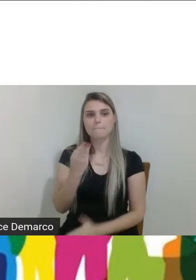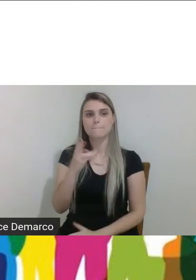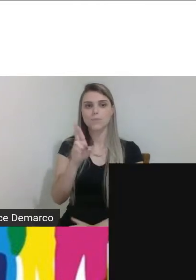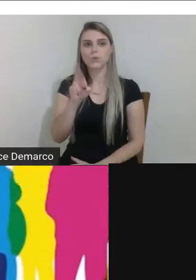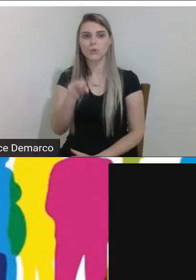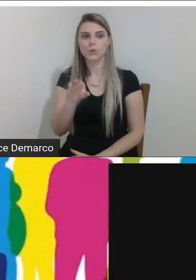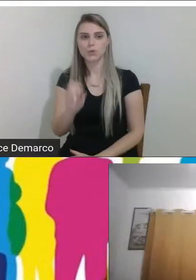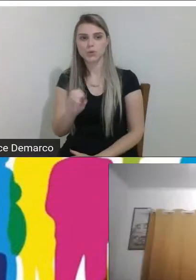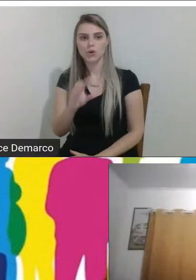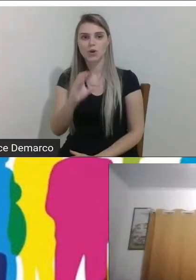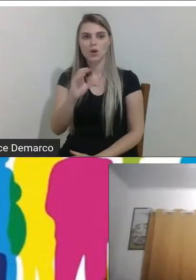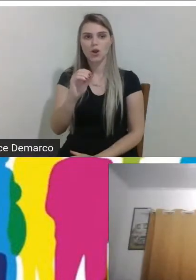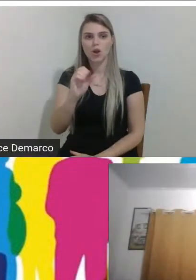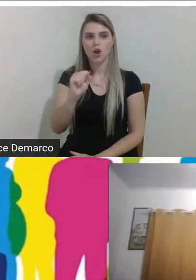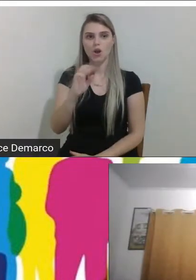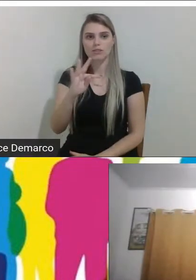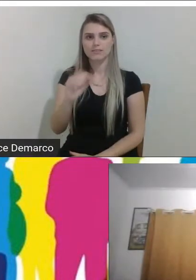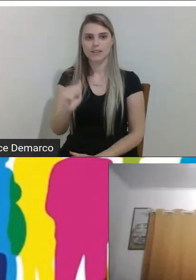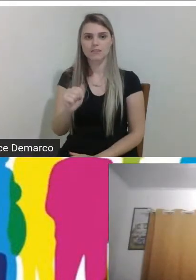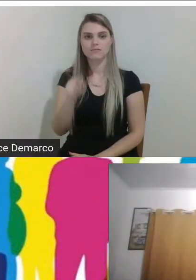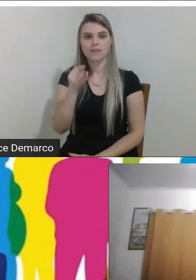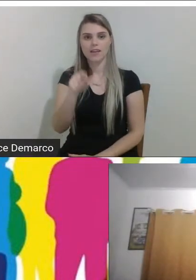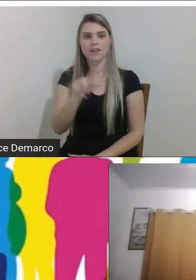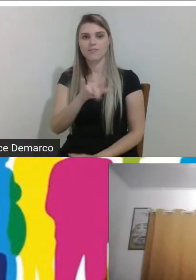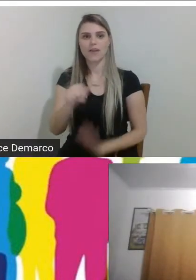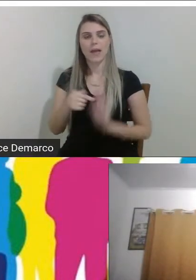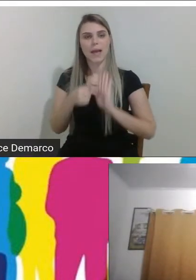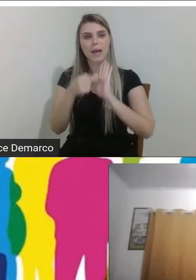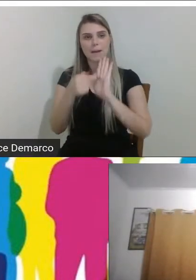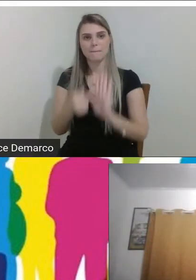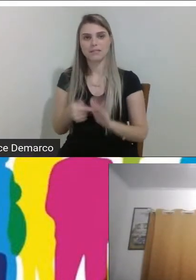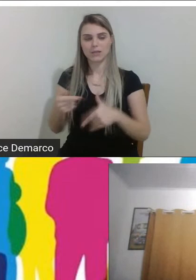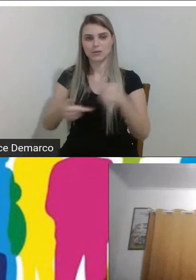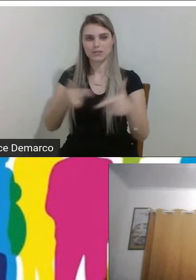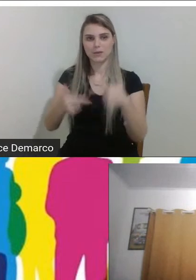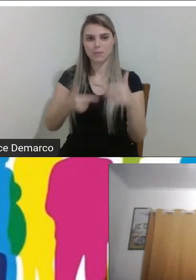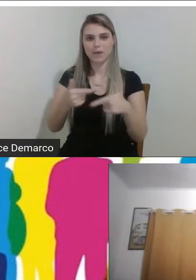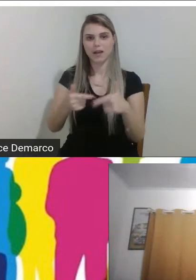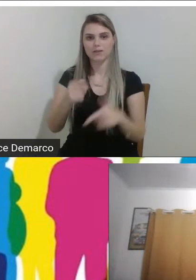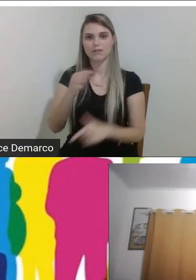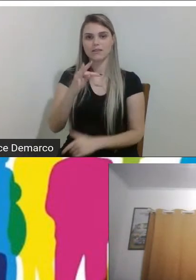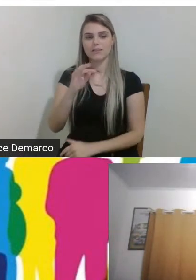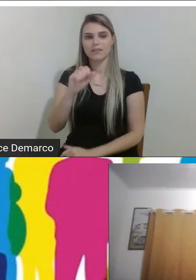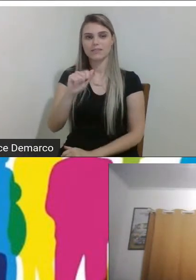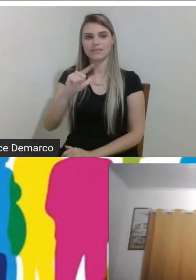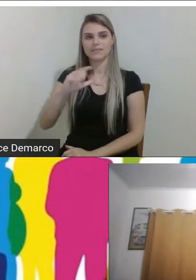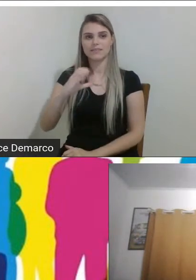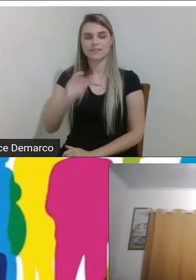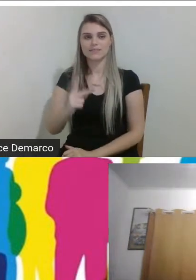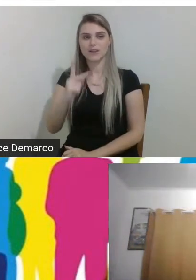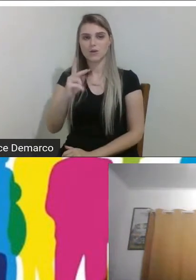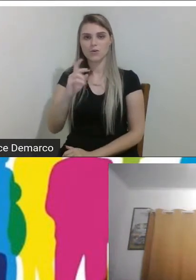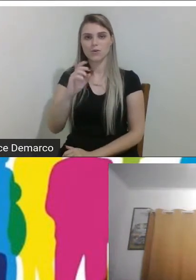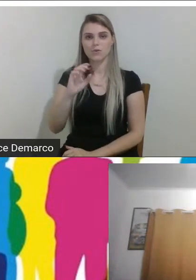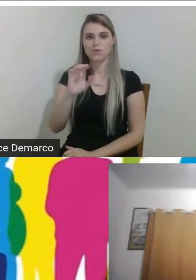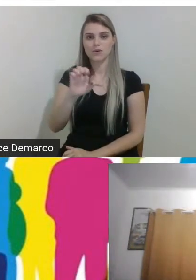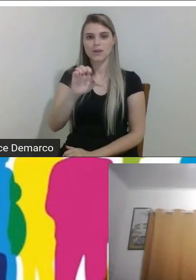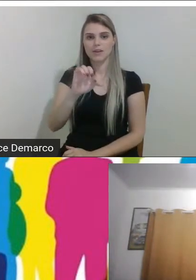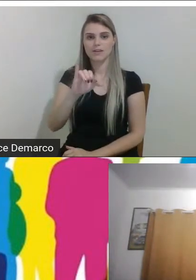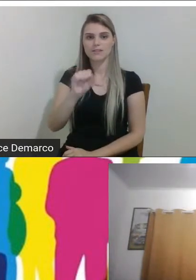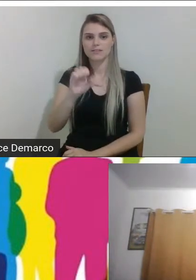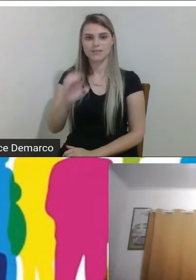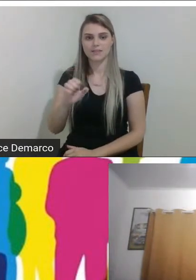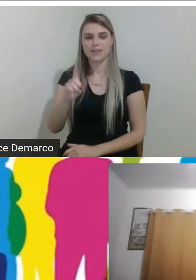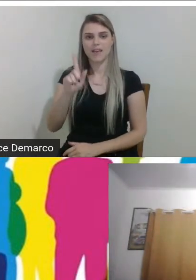ele que vai apresentar o trabalho sobre TalkAZ glossário em libras para